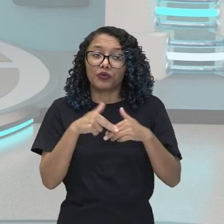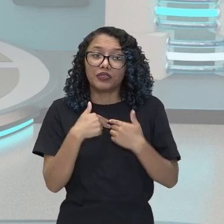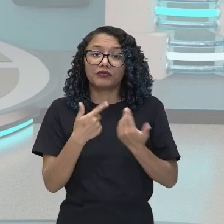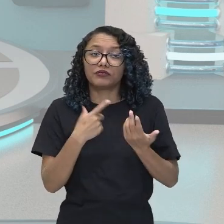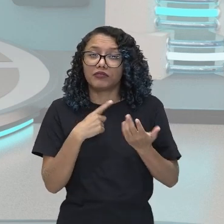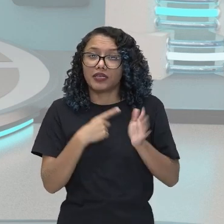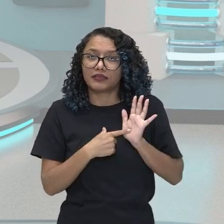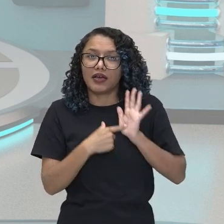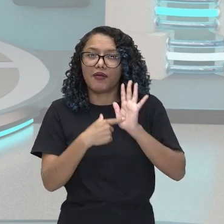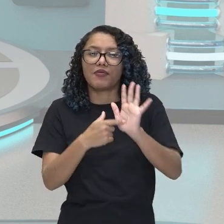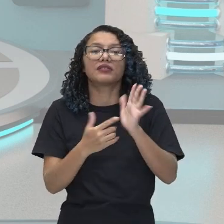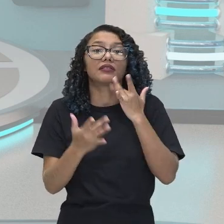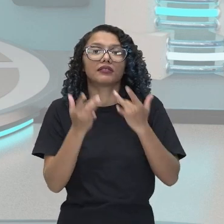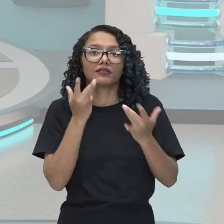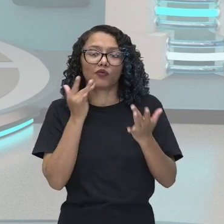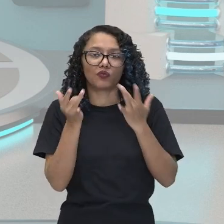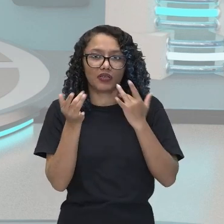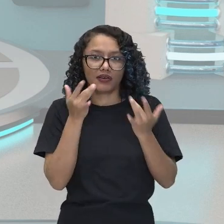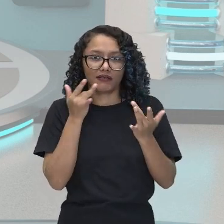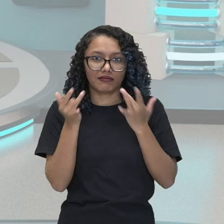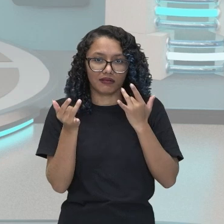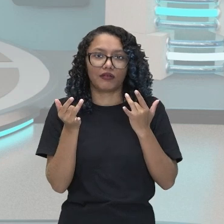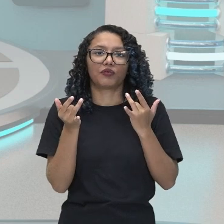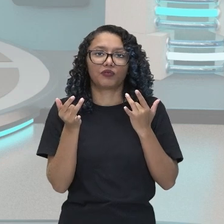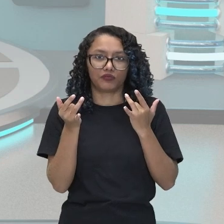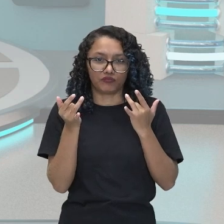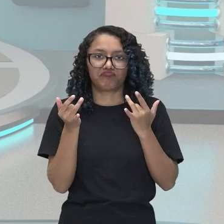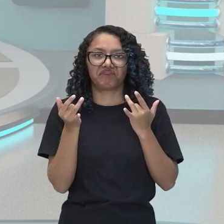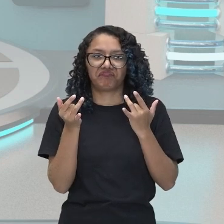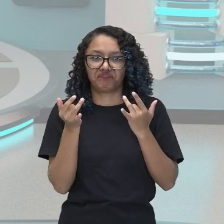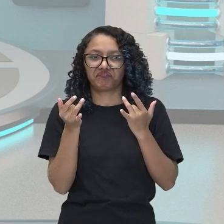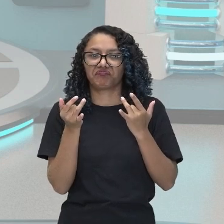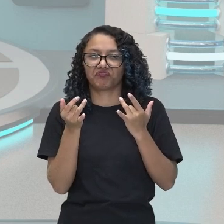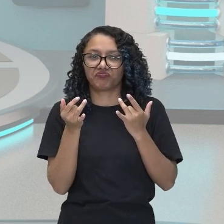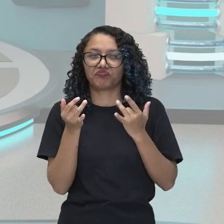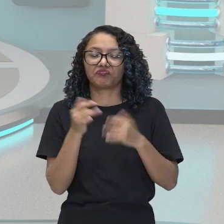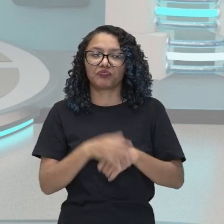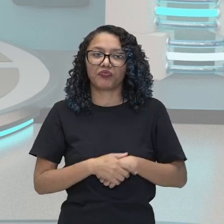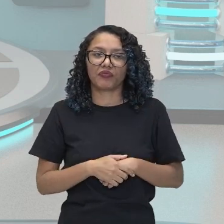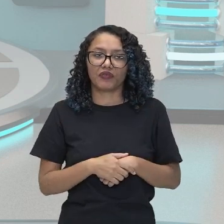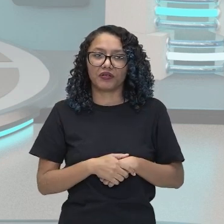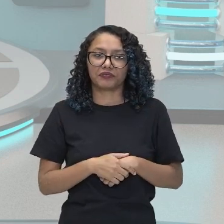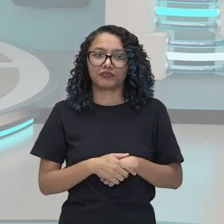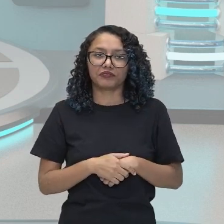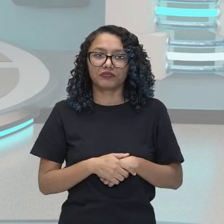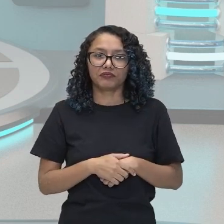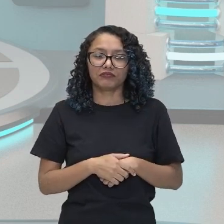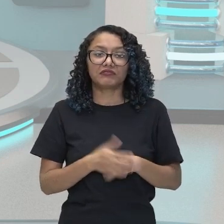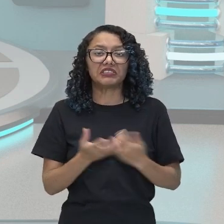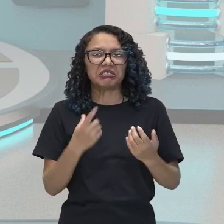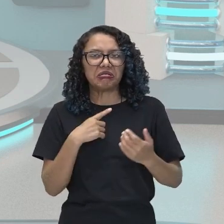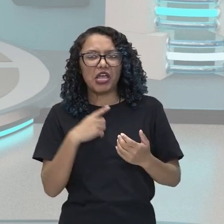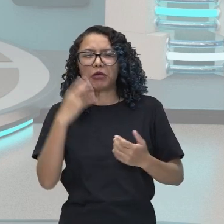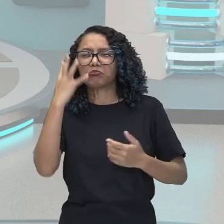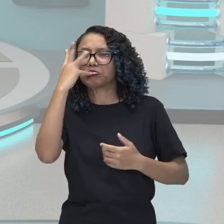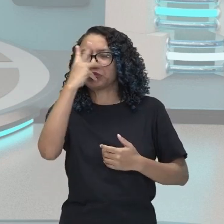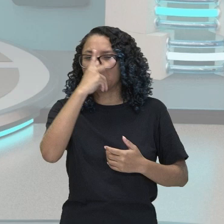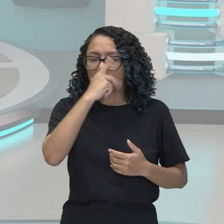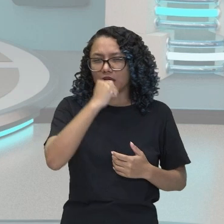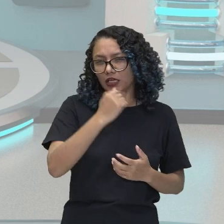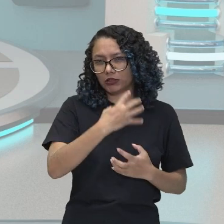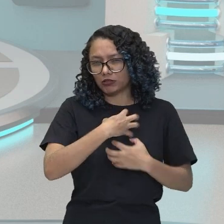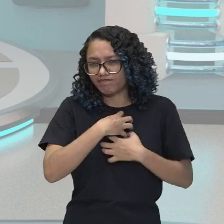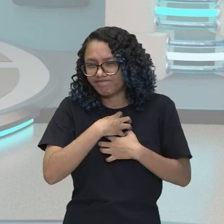profundidade e belezas únicas. Ou seja,